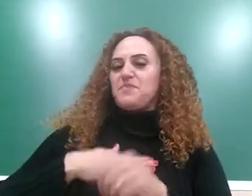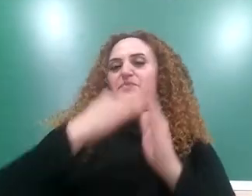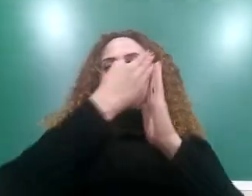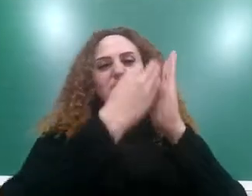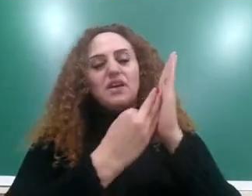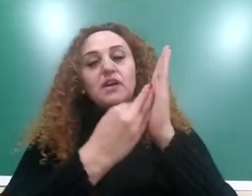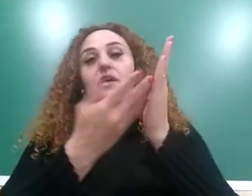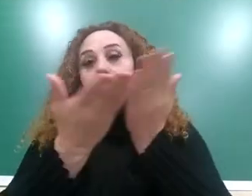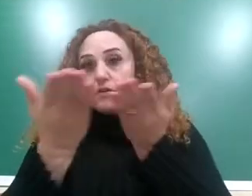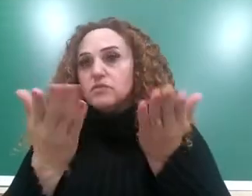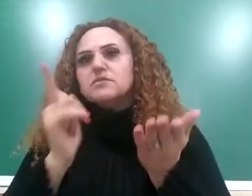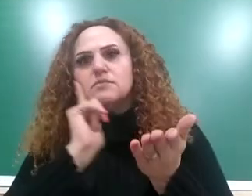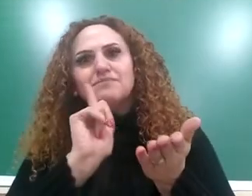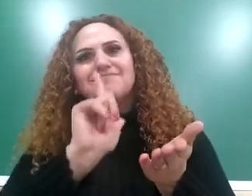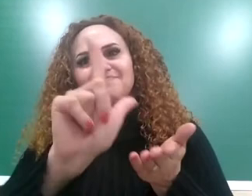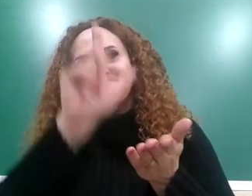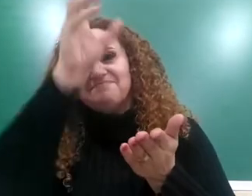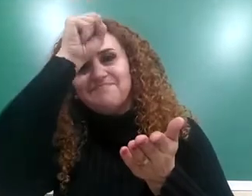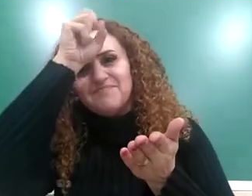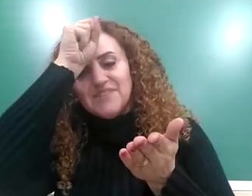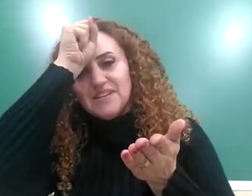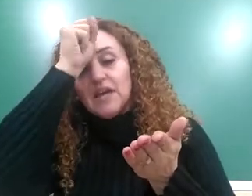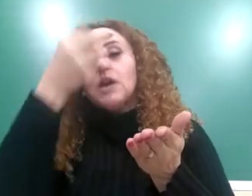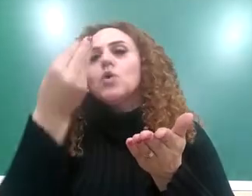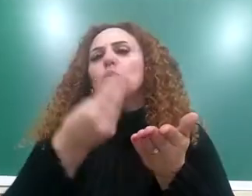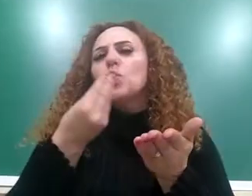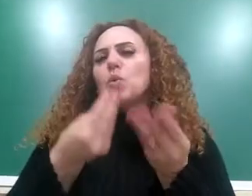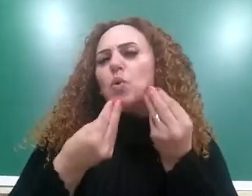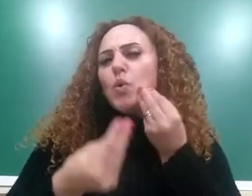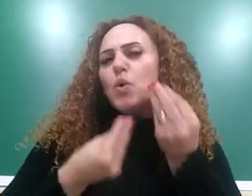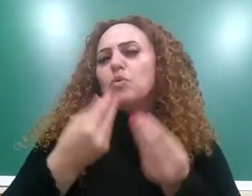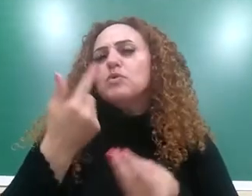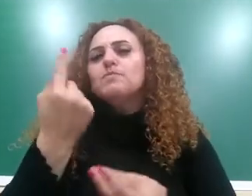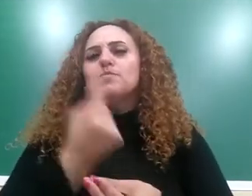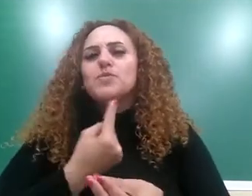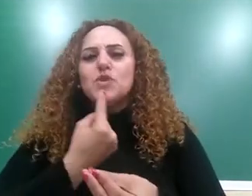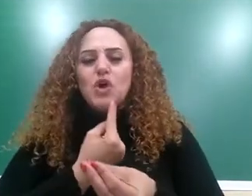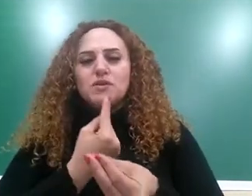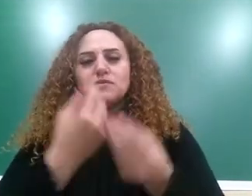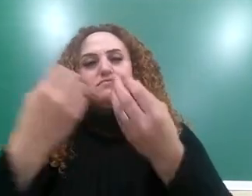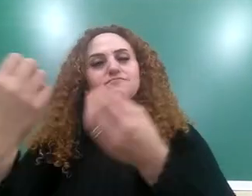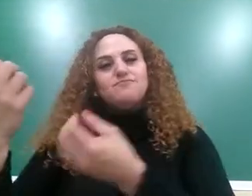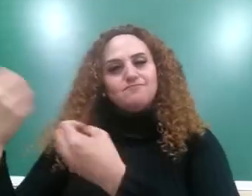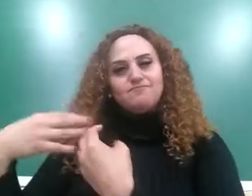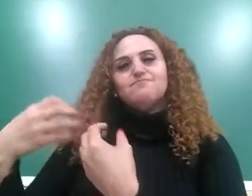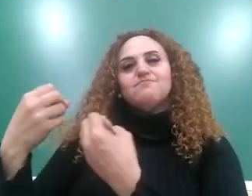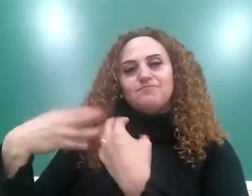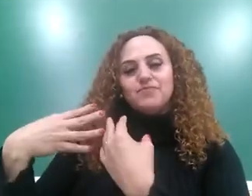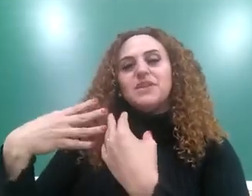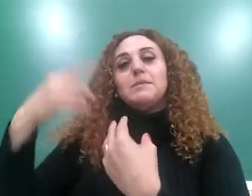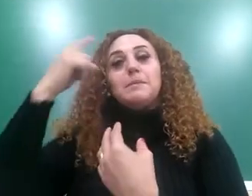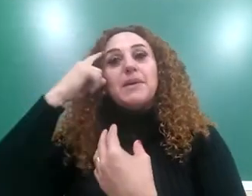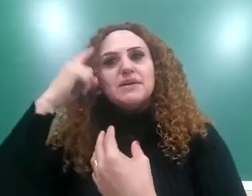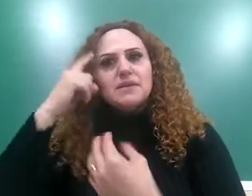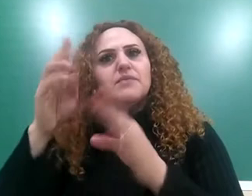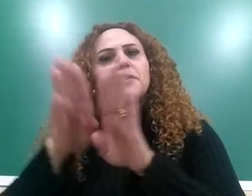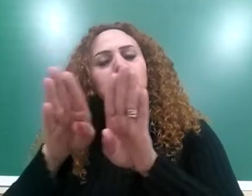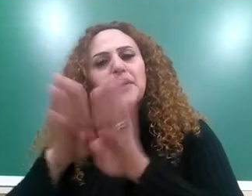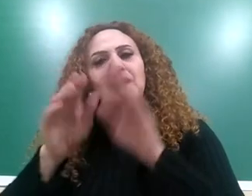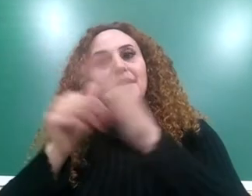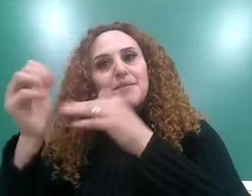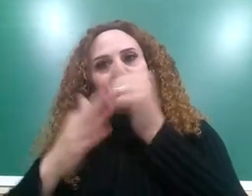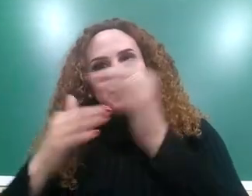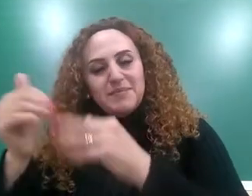um pouquinho mais a respeito de como nós fomos educados e que vocês possam repensar a sua prática como futuros